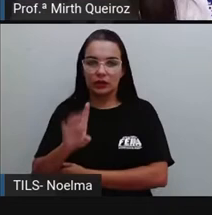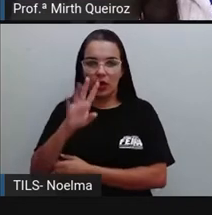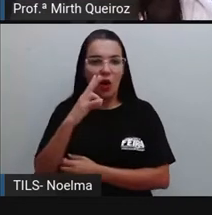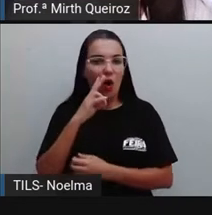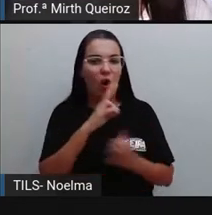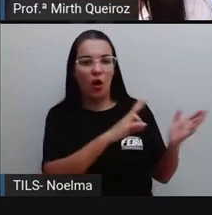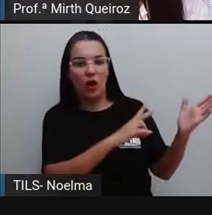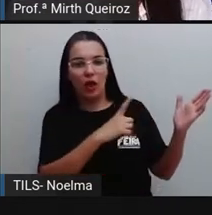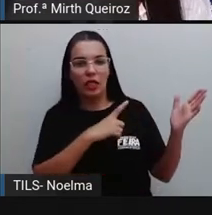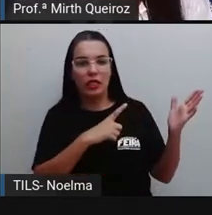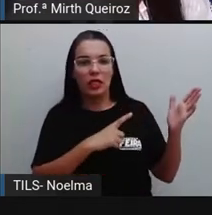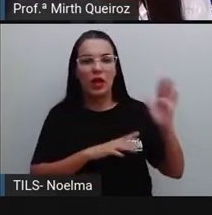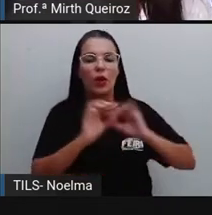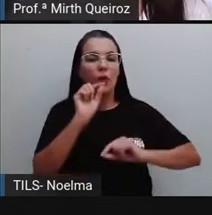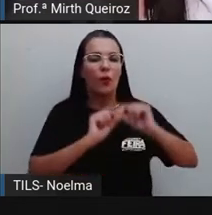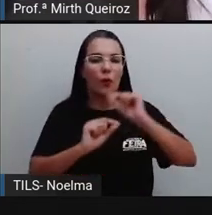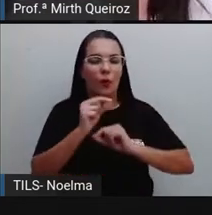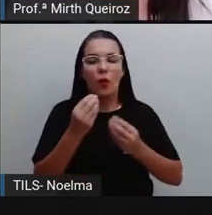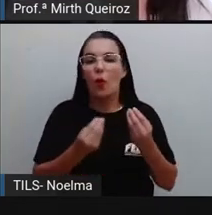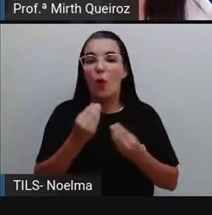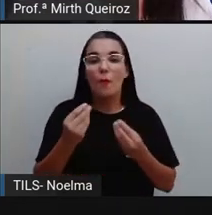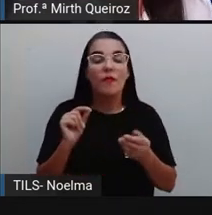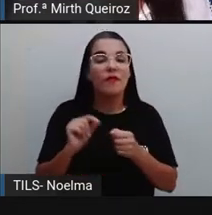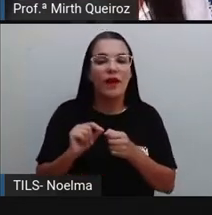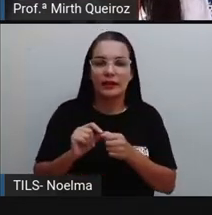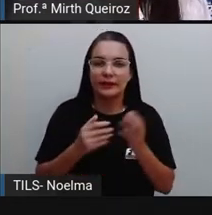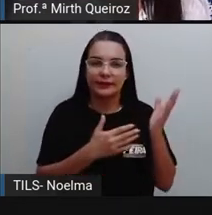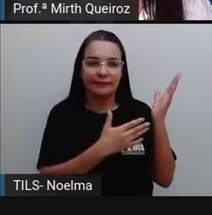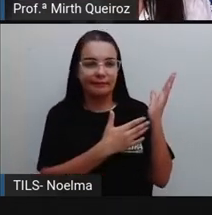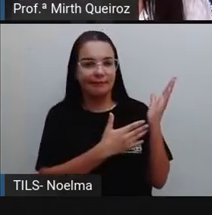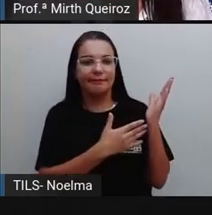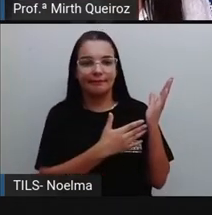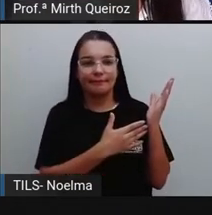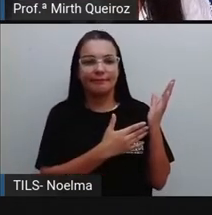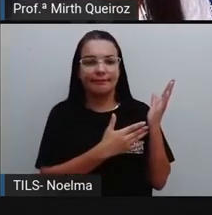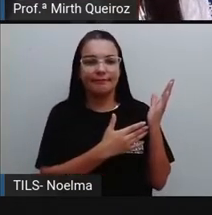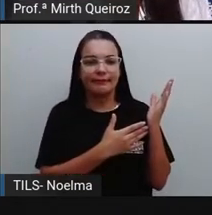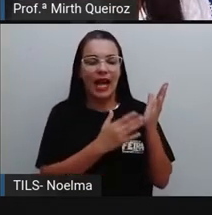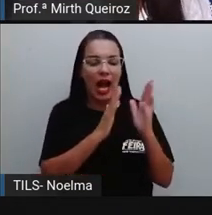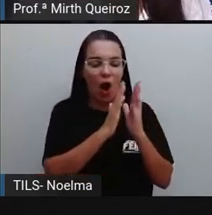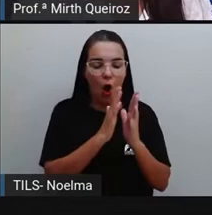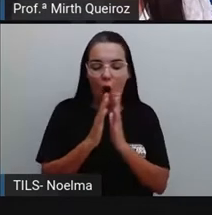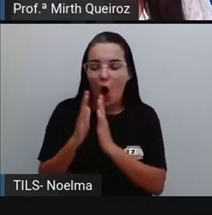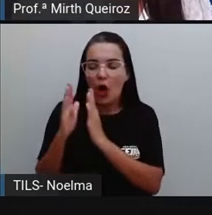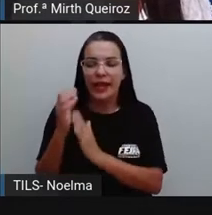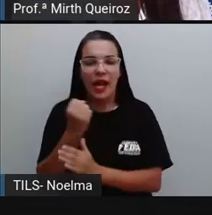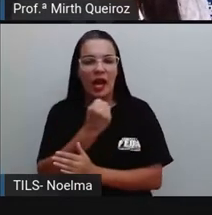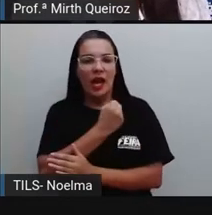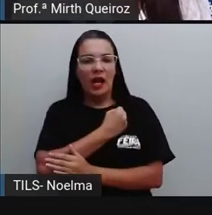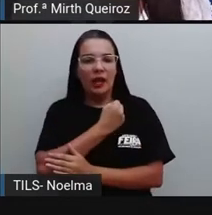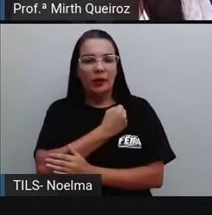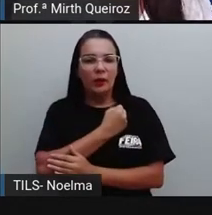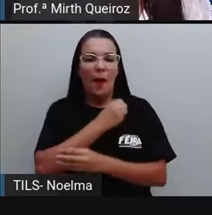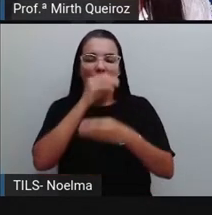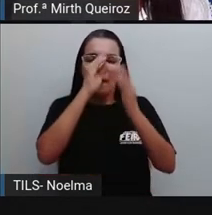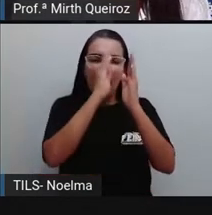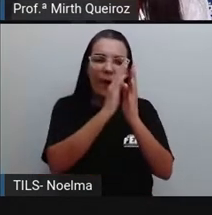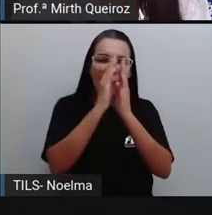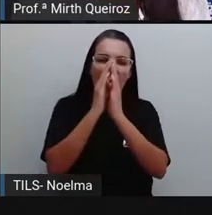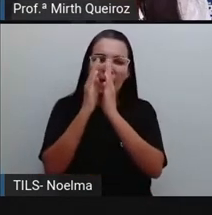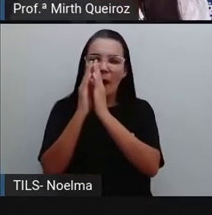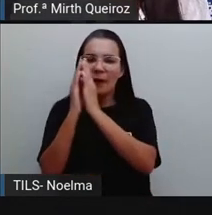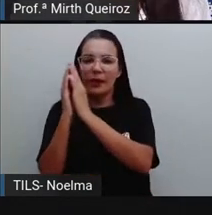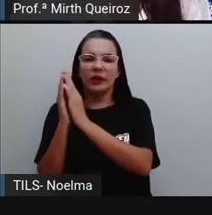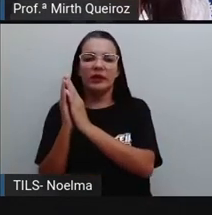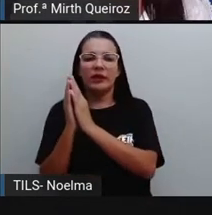Olha só, nós temos aqui. Como é que a gente faz isso, pró? Para a gente saber aí a ordem, né? Desses algarismos, para a